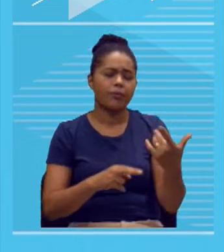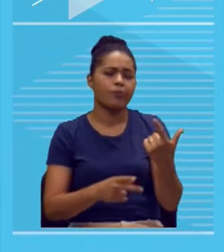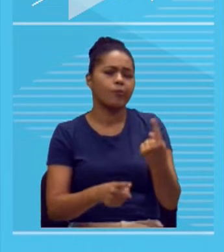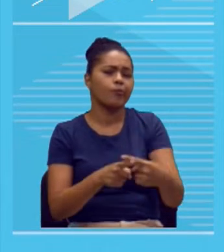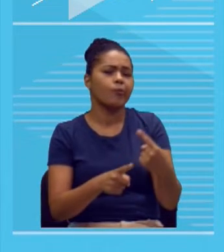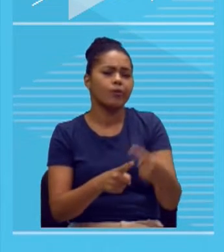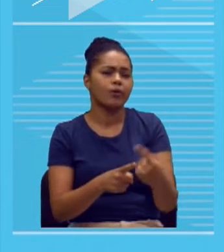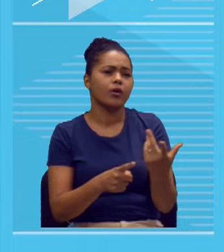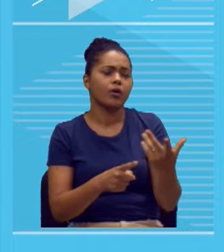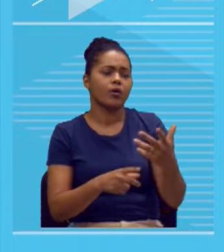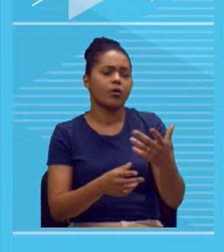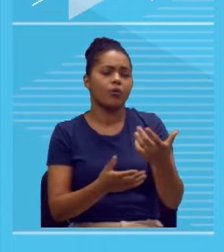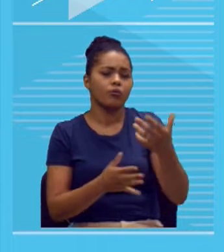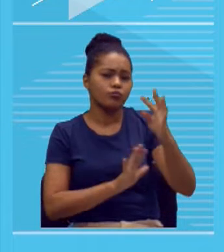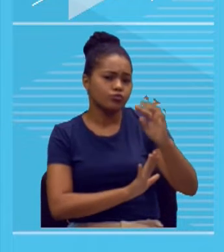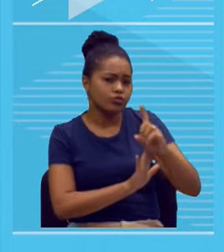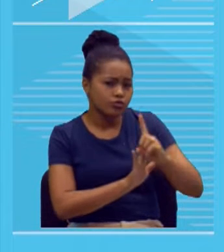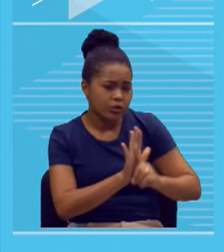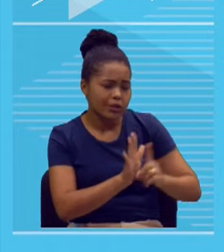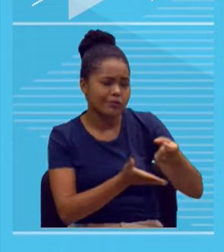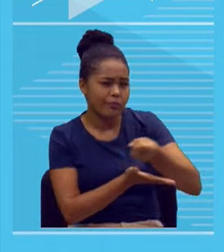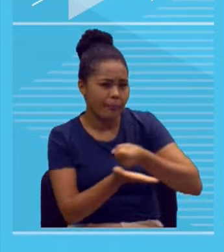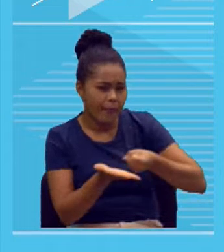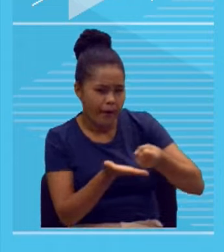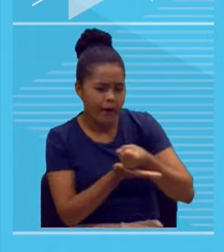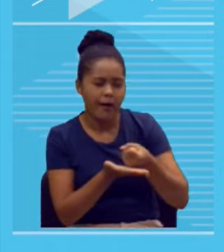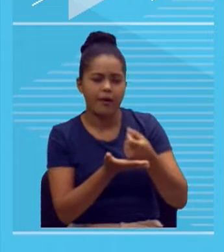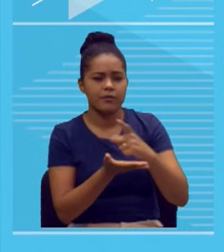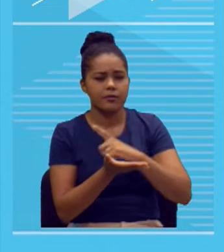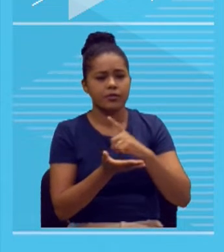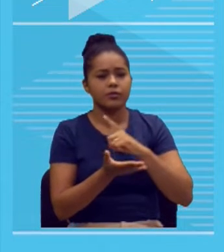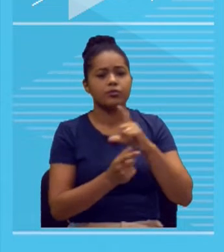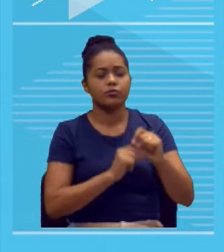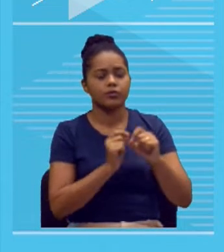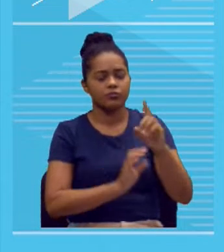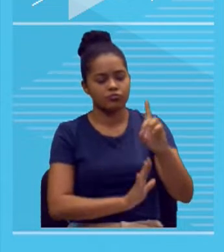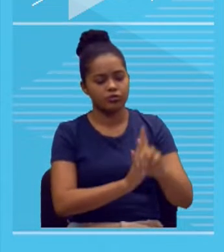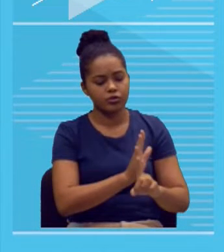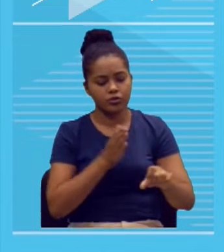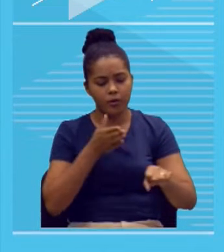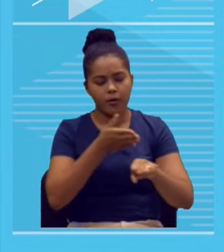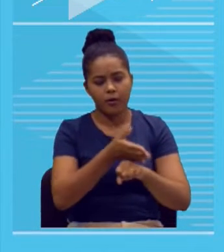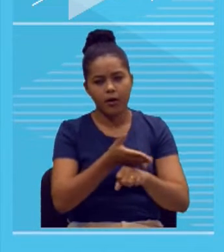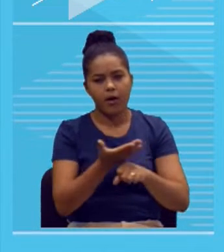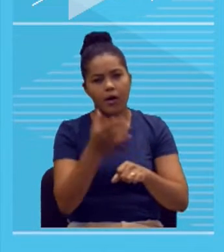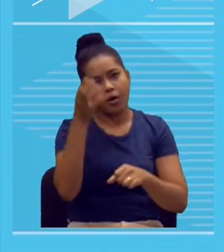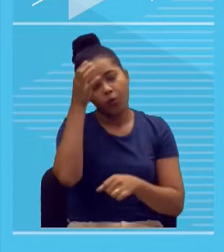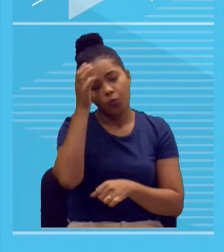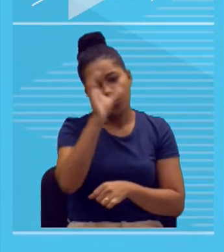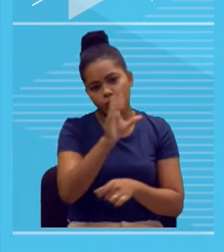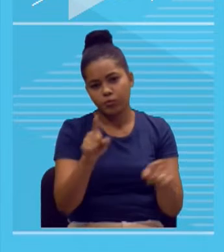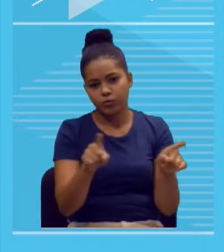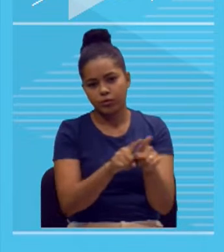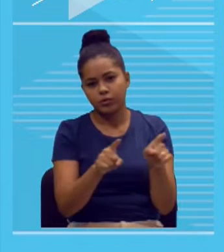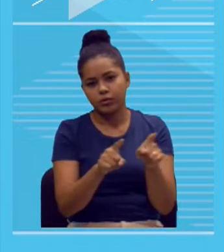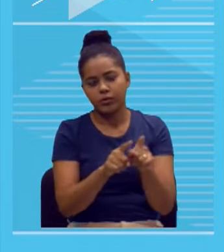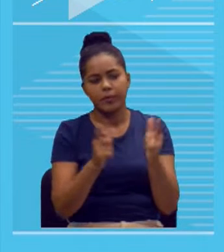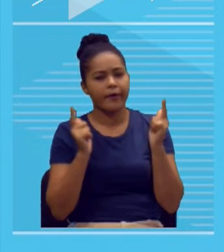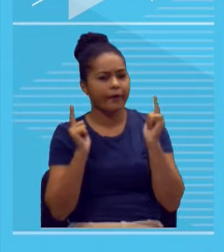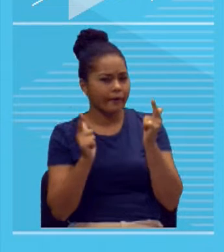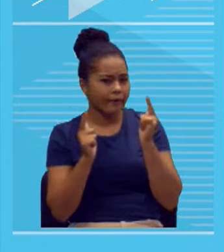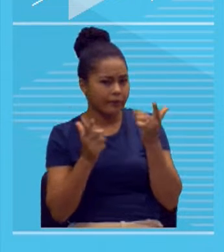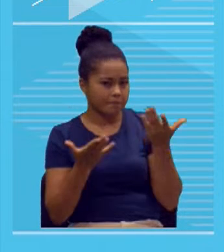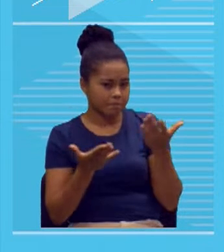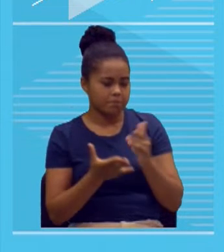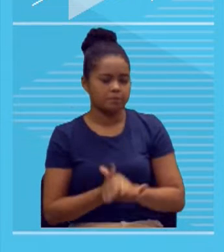a um direito básico, a um direito à diversão, ao entretenimento, acesso à cultura, né? Garantido, inclusive, em Constituição.